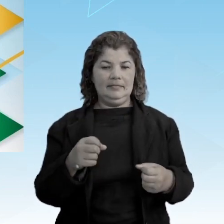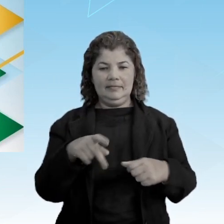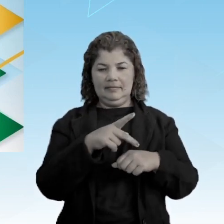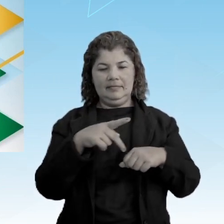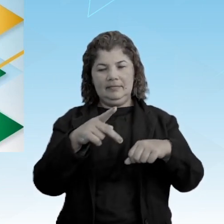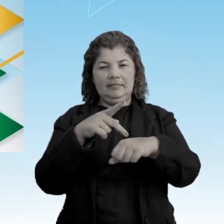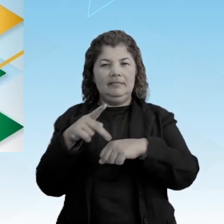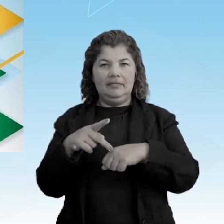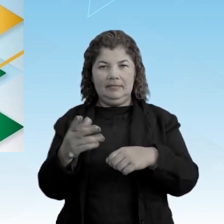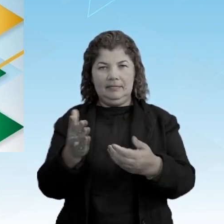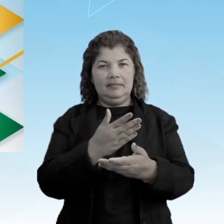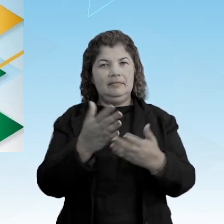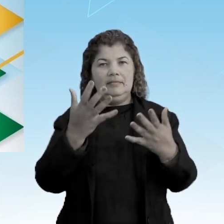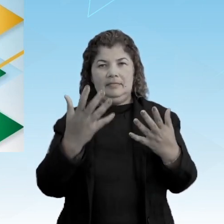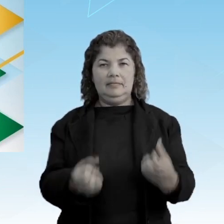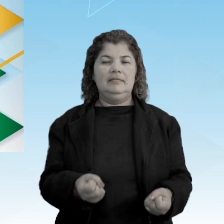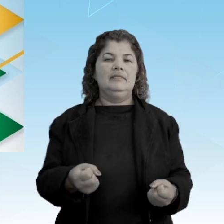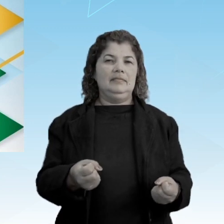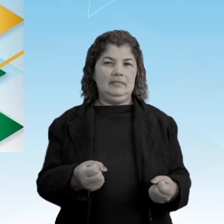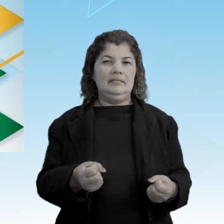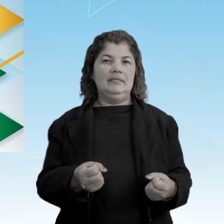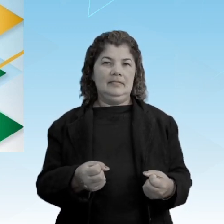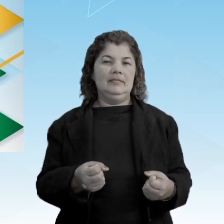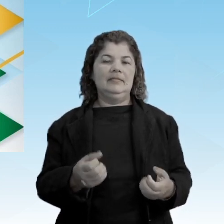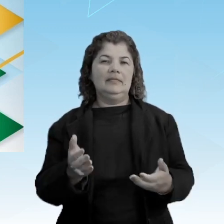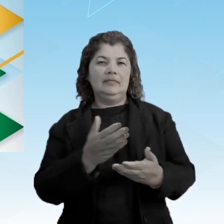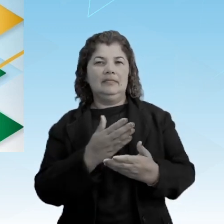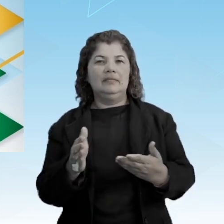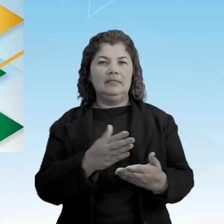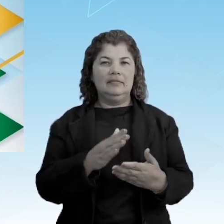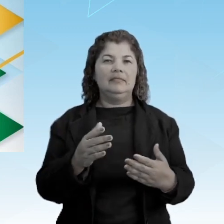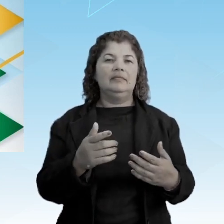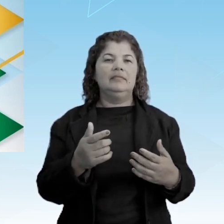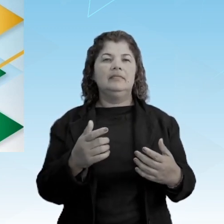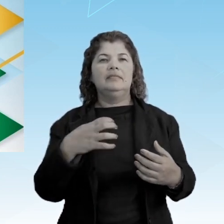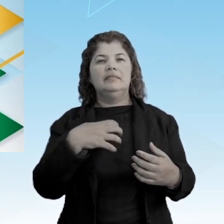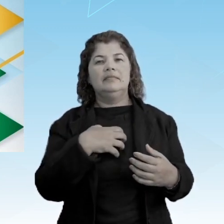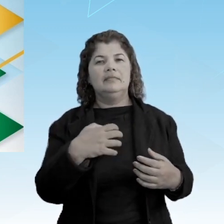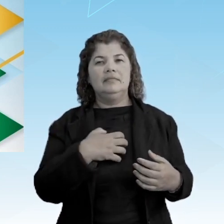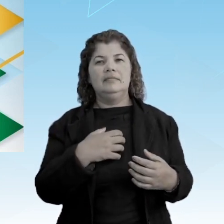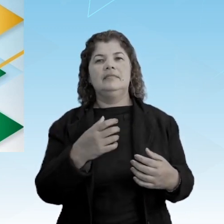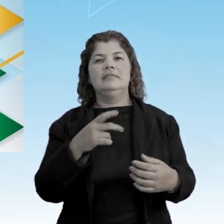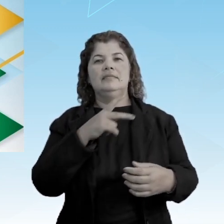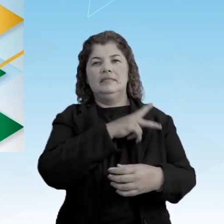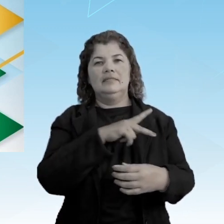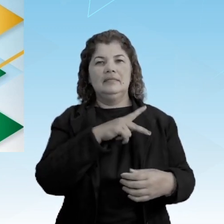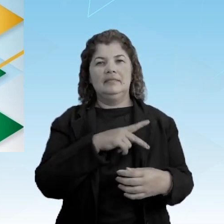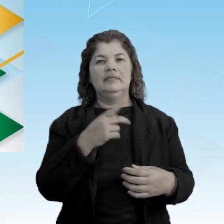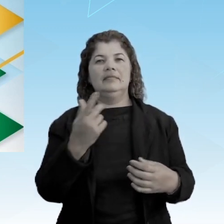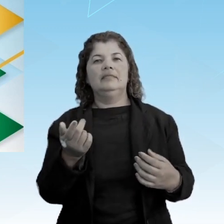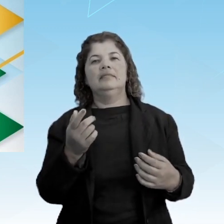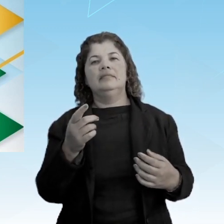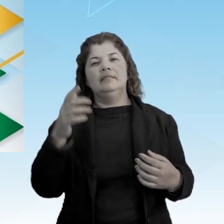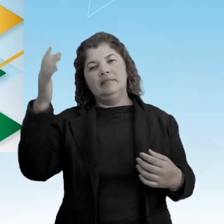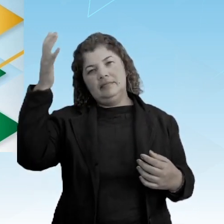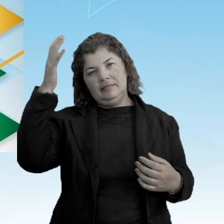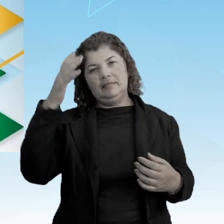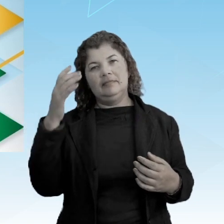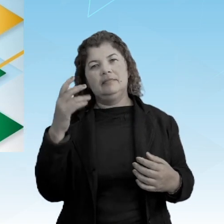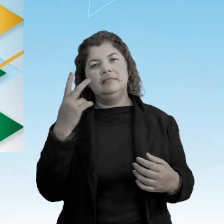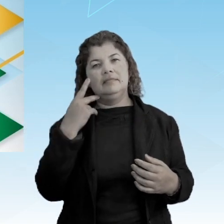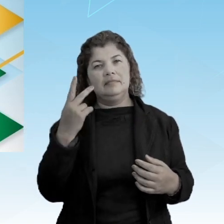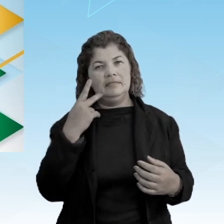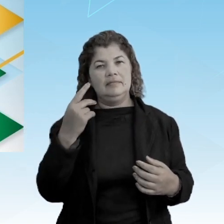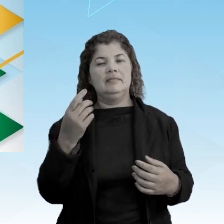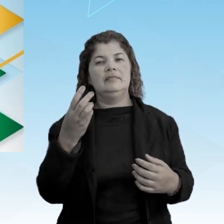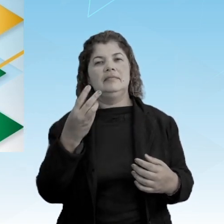Várias províncias brasileiras, como Bahia, Pioí, Grão-Pará, Ceará, Maranhão,